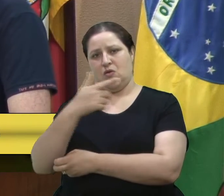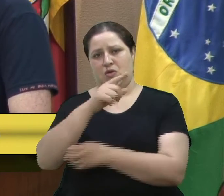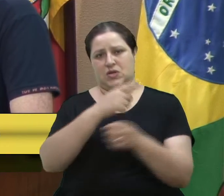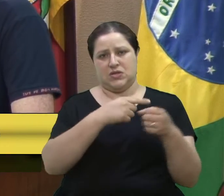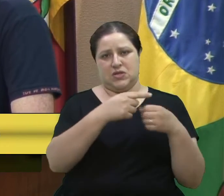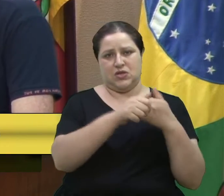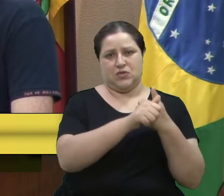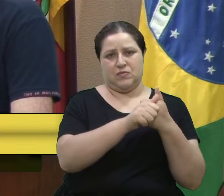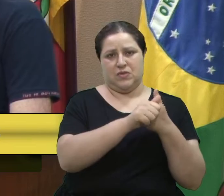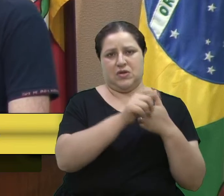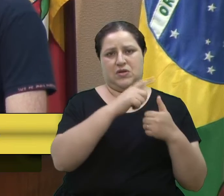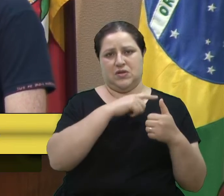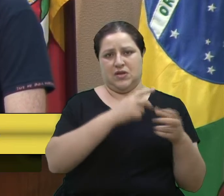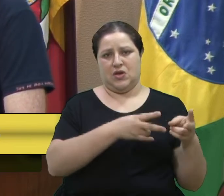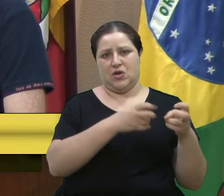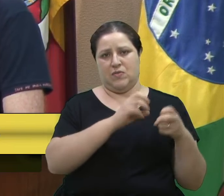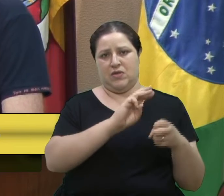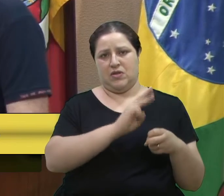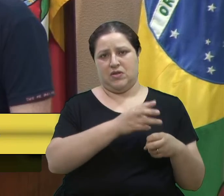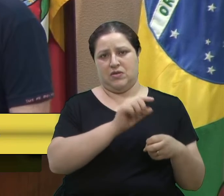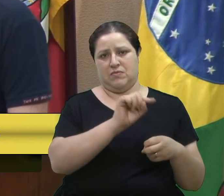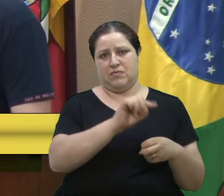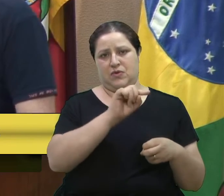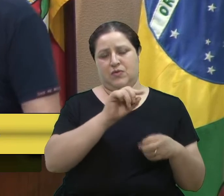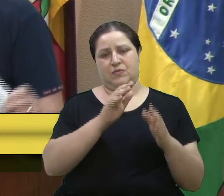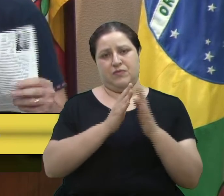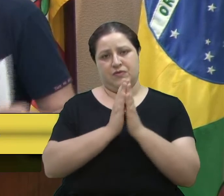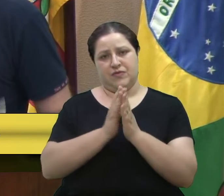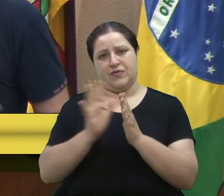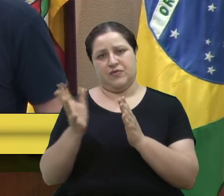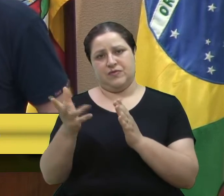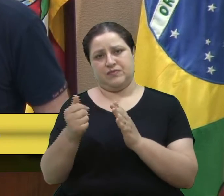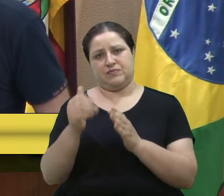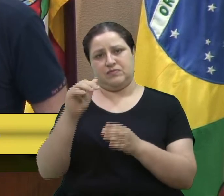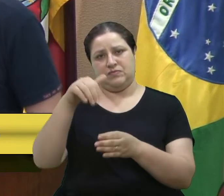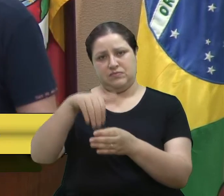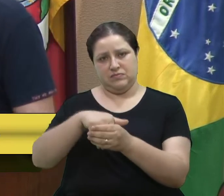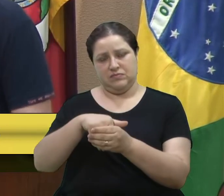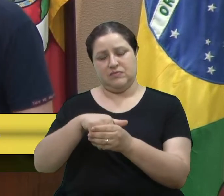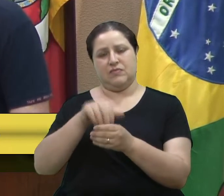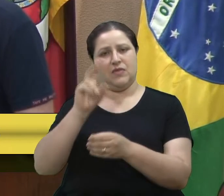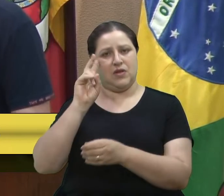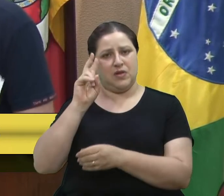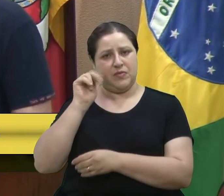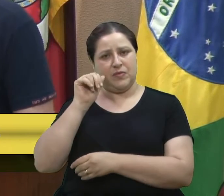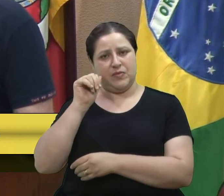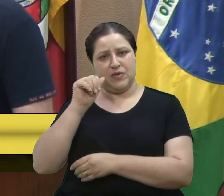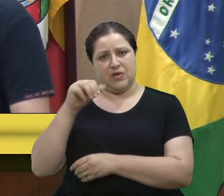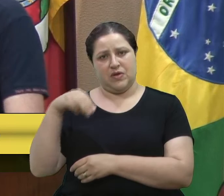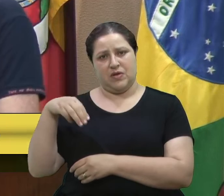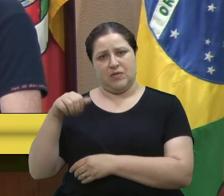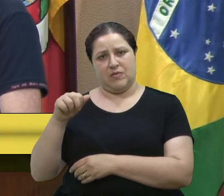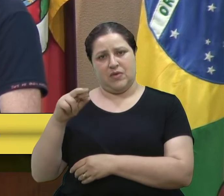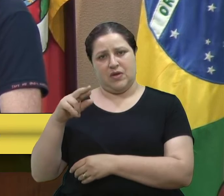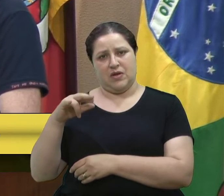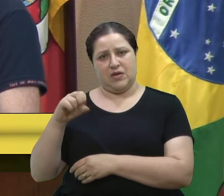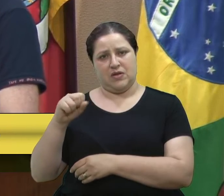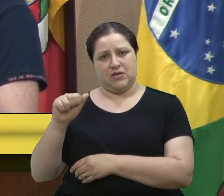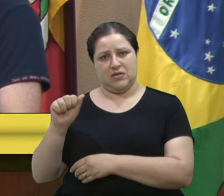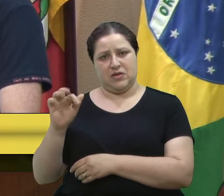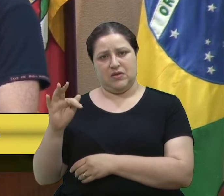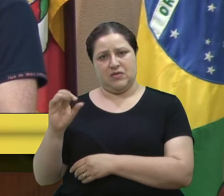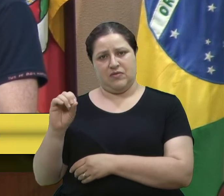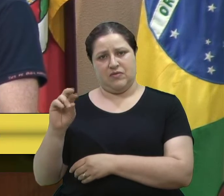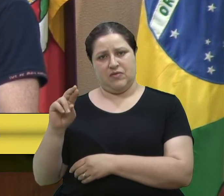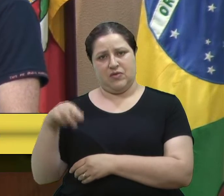votem contrário a essa emenda. Nós precisamos lembrar que Marisa Fórmula é aquela, que deu medalhinha até para os netos lá, né? Acho que é